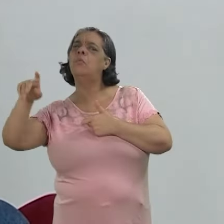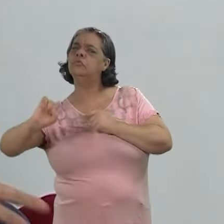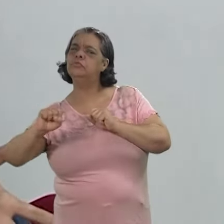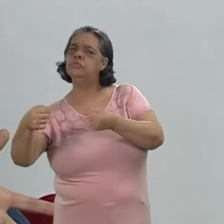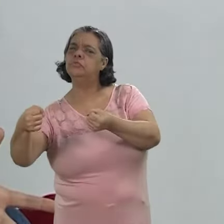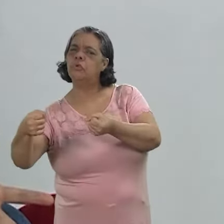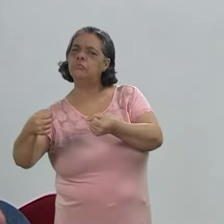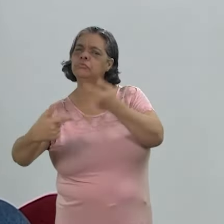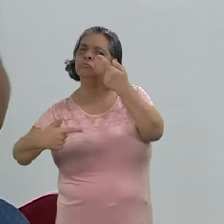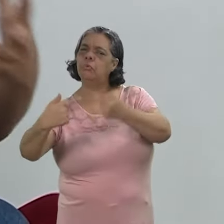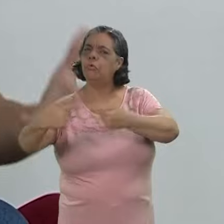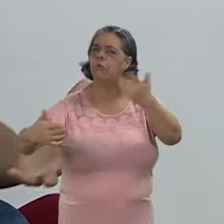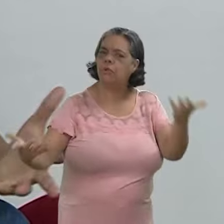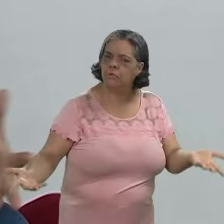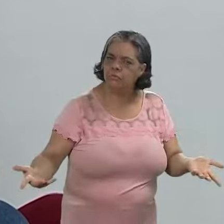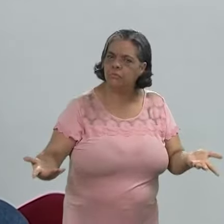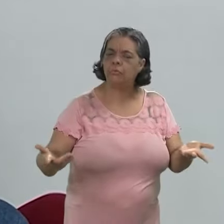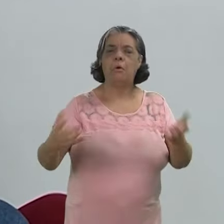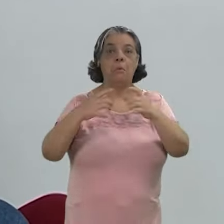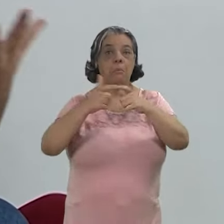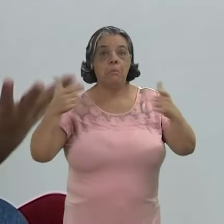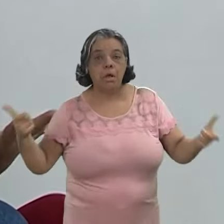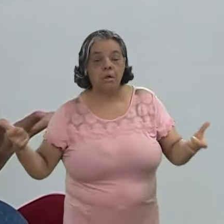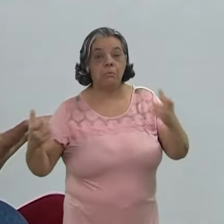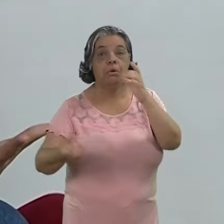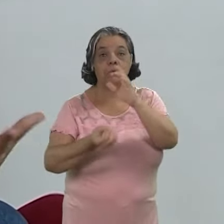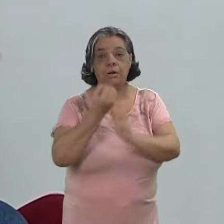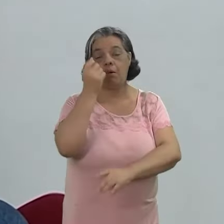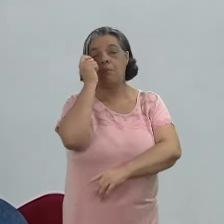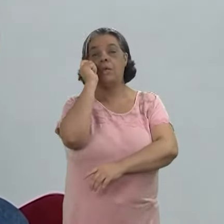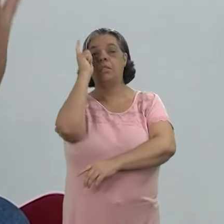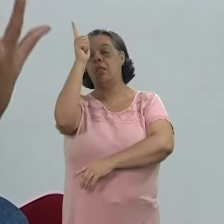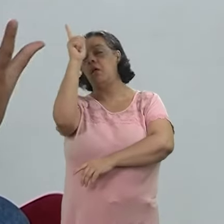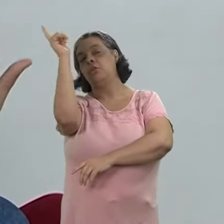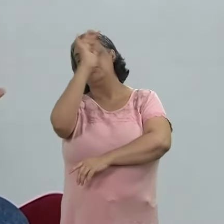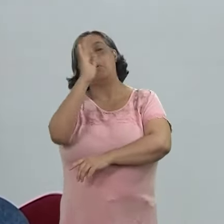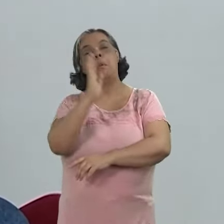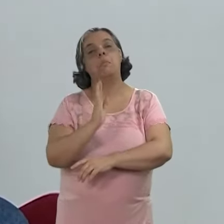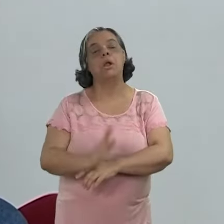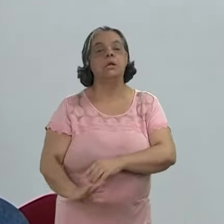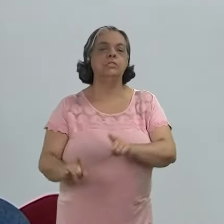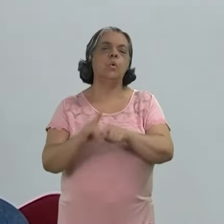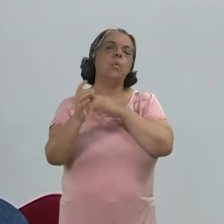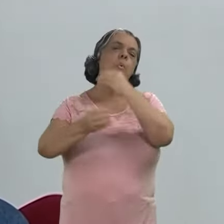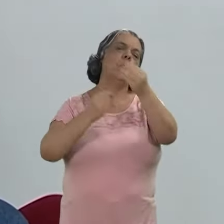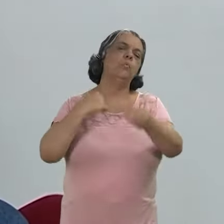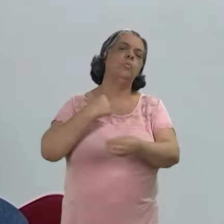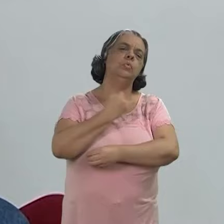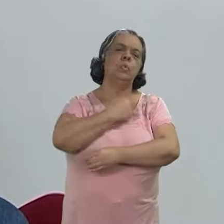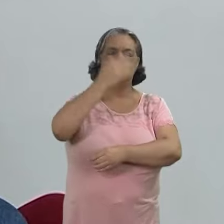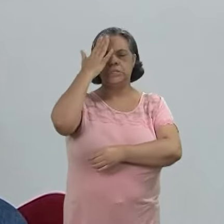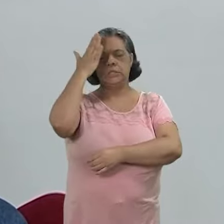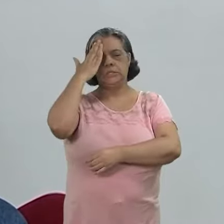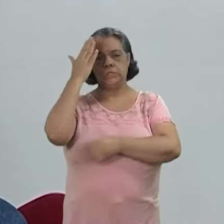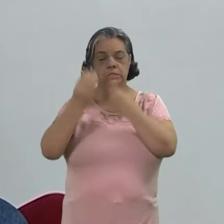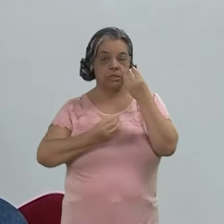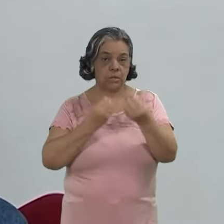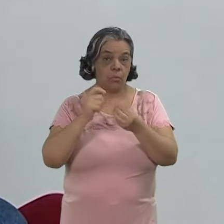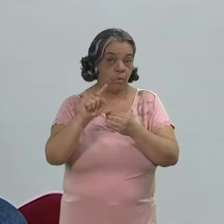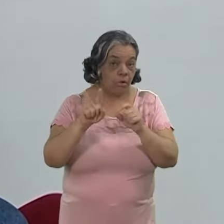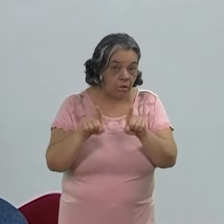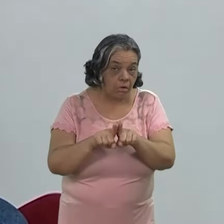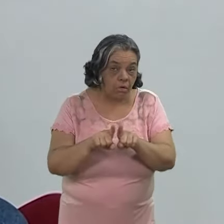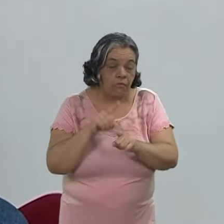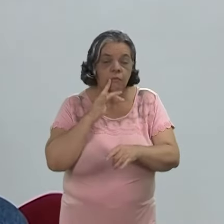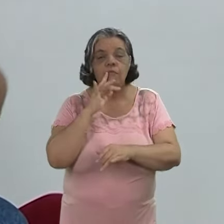os esforços políticos macro para criar uma ideia de um Brasil, e como a gente se entender, o que é que